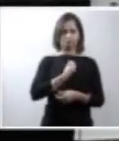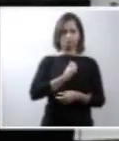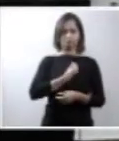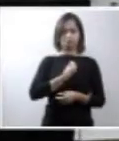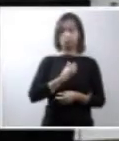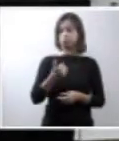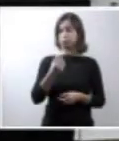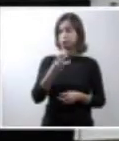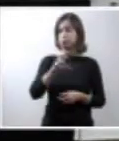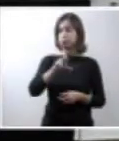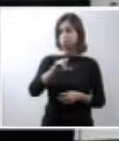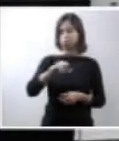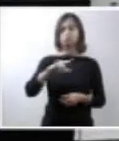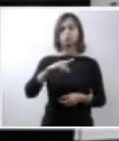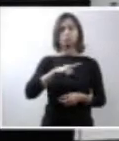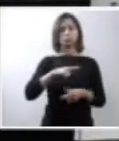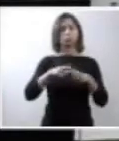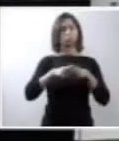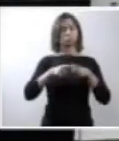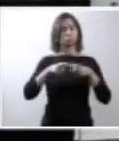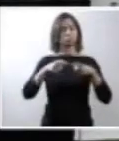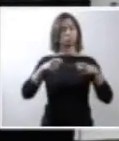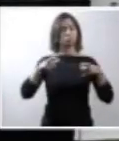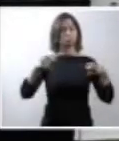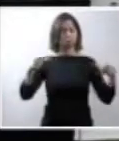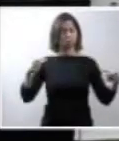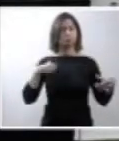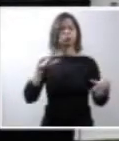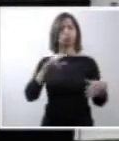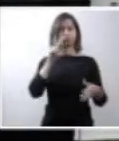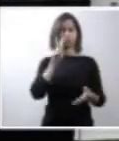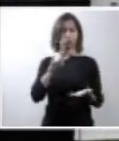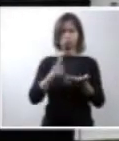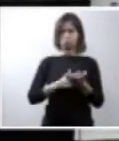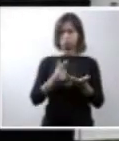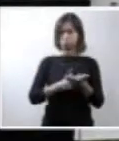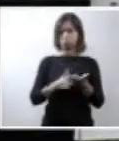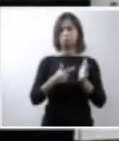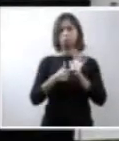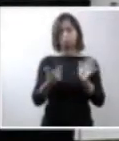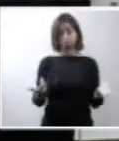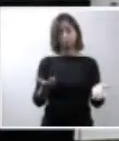associação de aumento e a referência bibliográfica que eu coloquei.